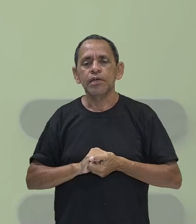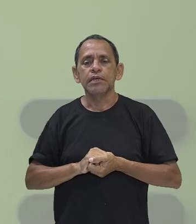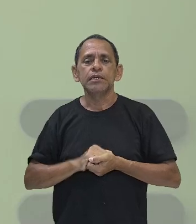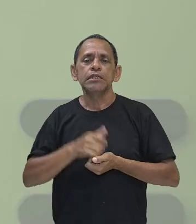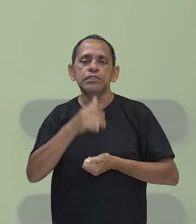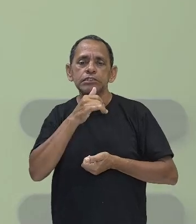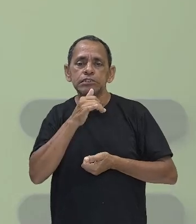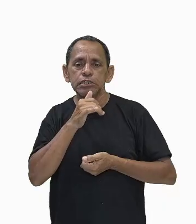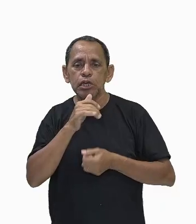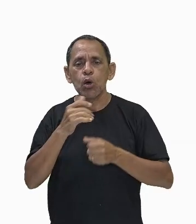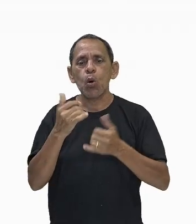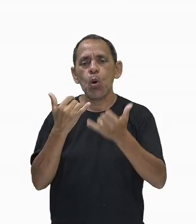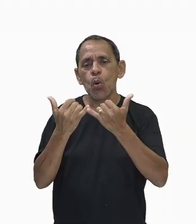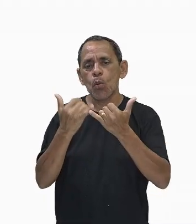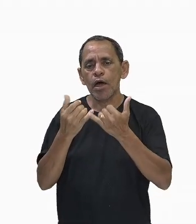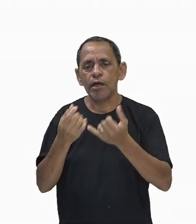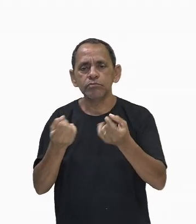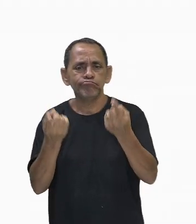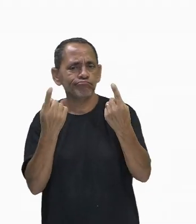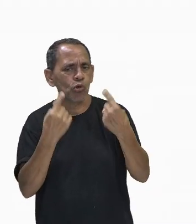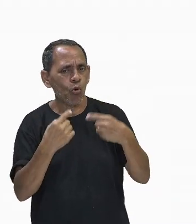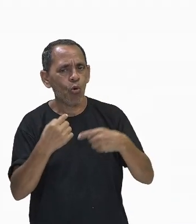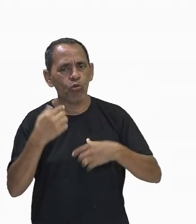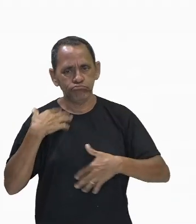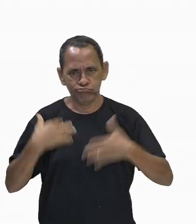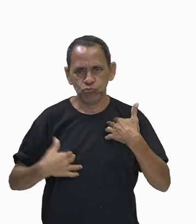aí. Vamos dar continuidade.